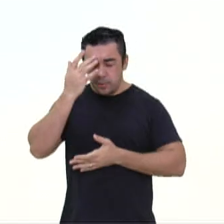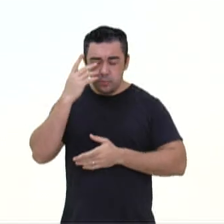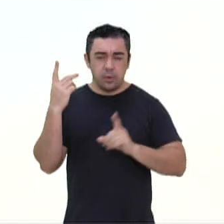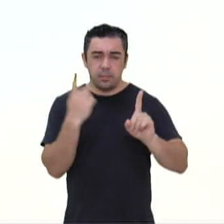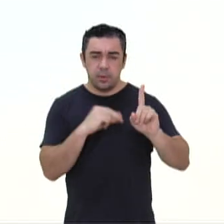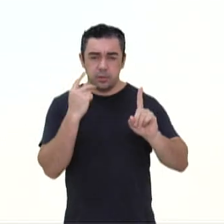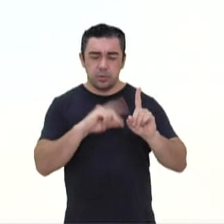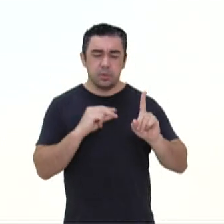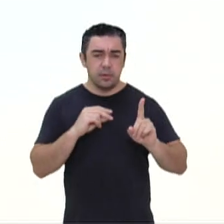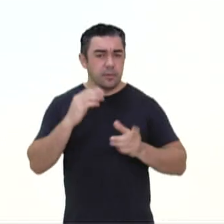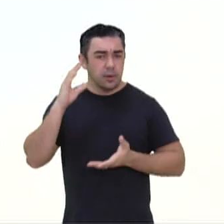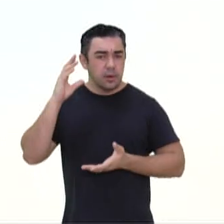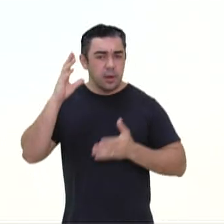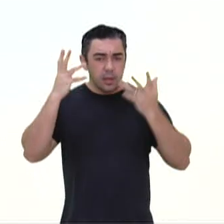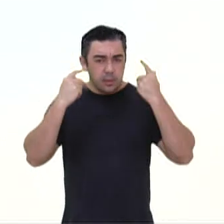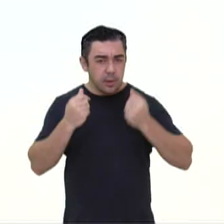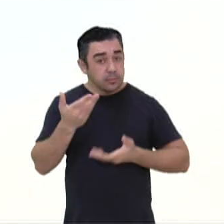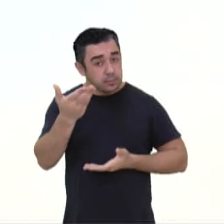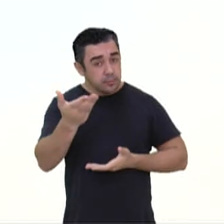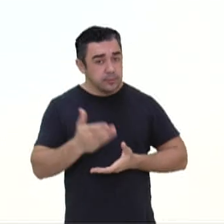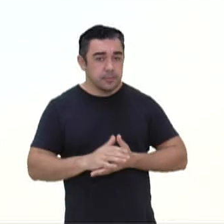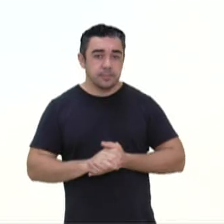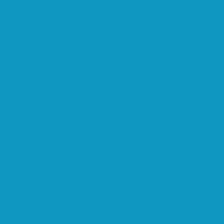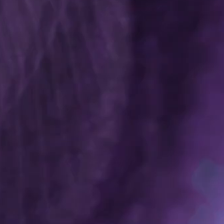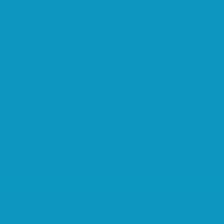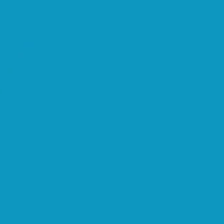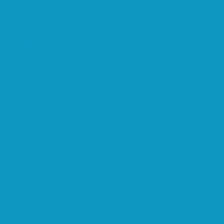maltratam os animais? Com vocês lá.